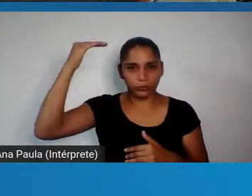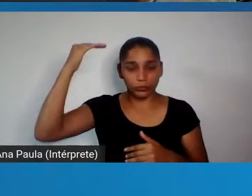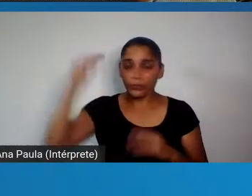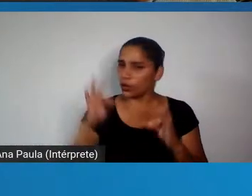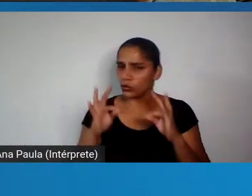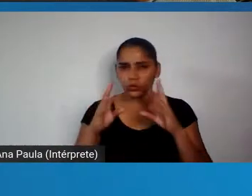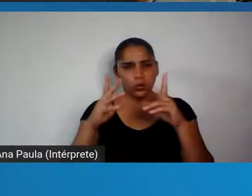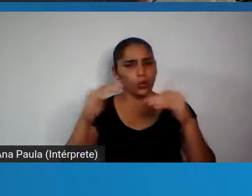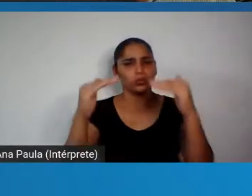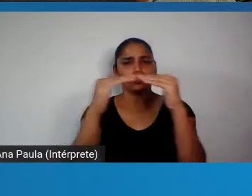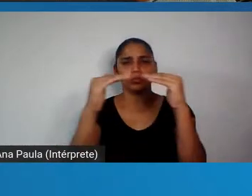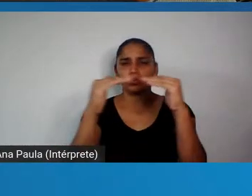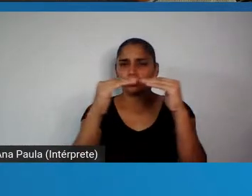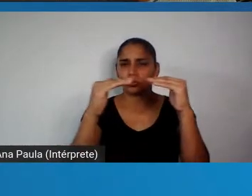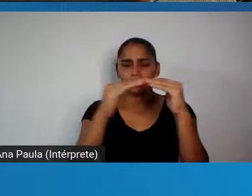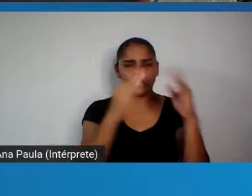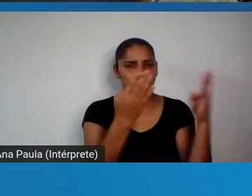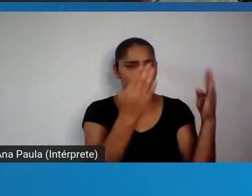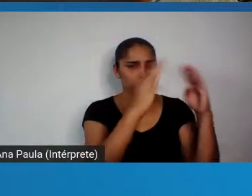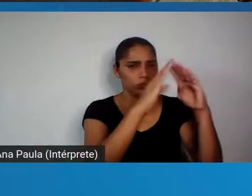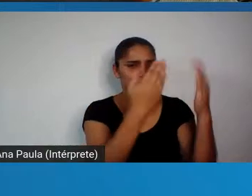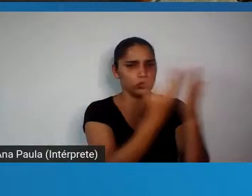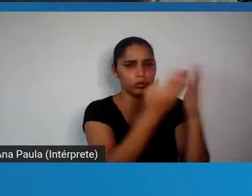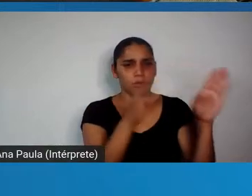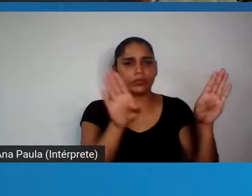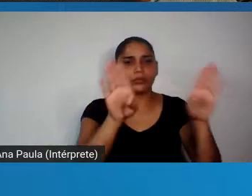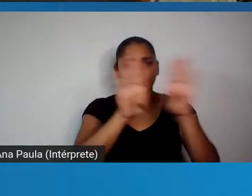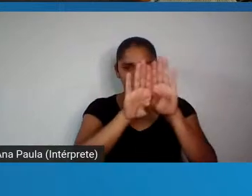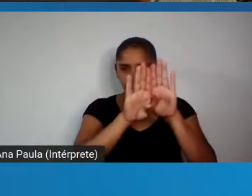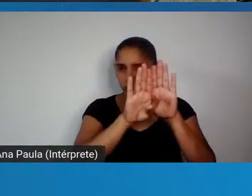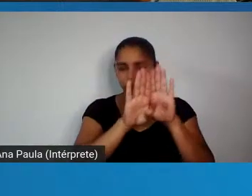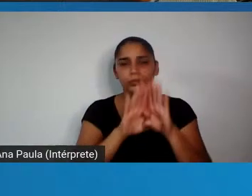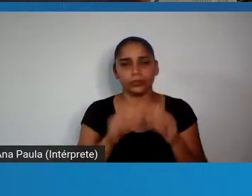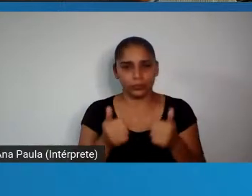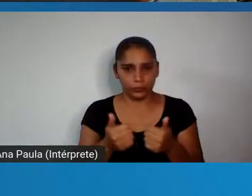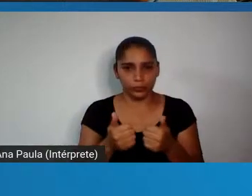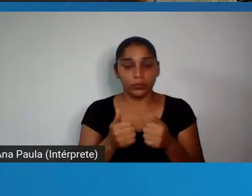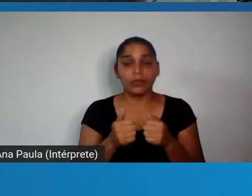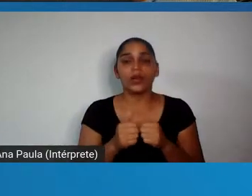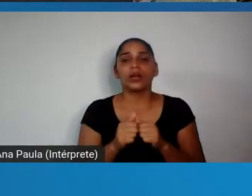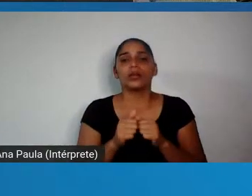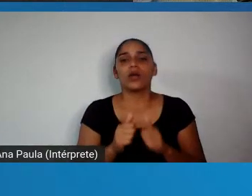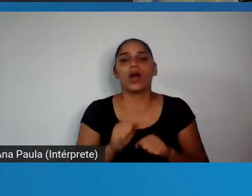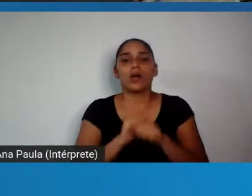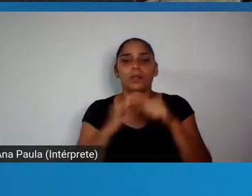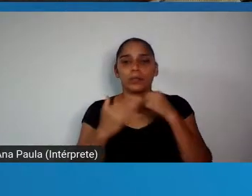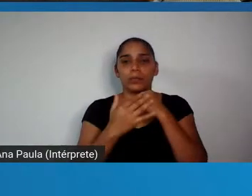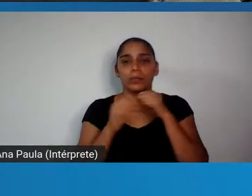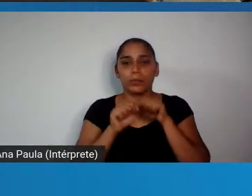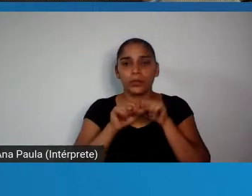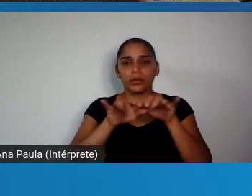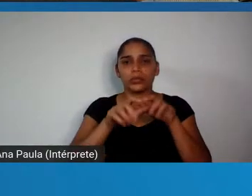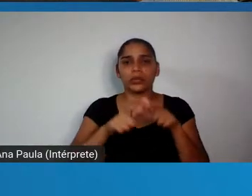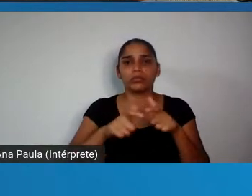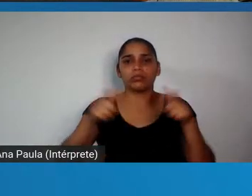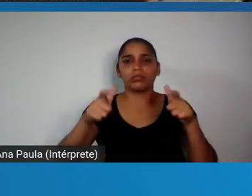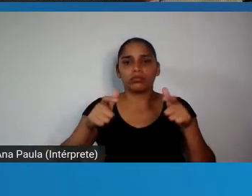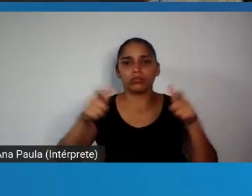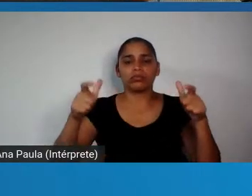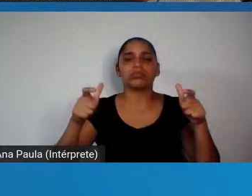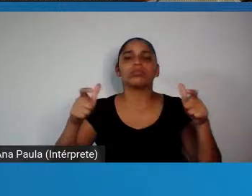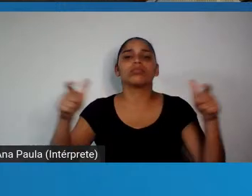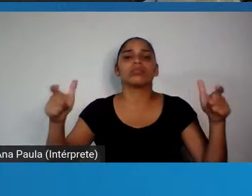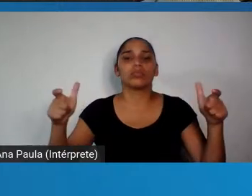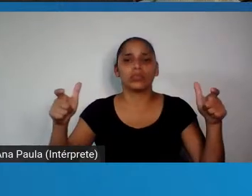ao fechamento das escolas. Com a evolução da pandemia, passamos a ver que o coronavírus em relação às